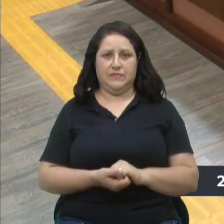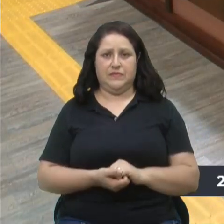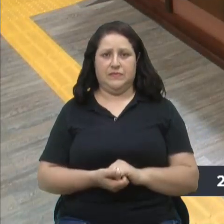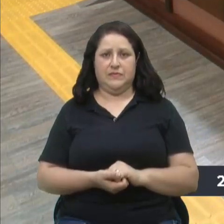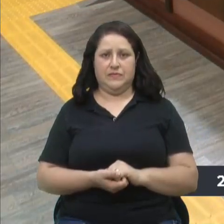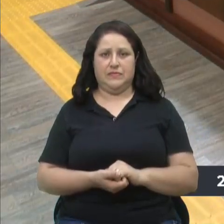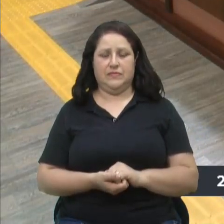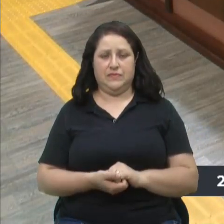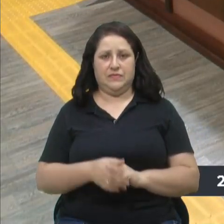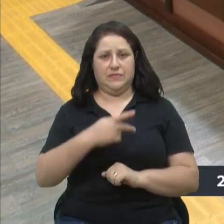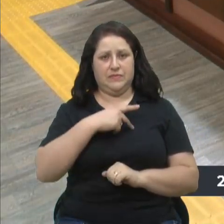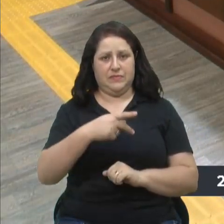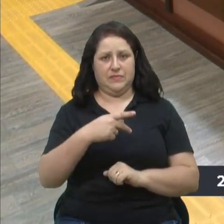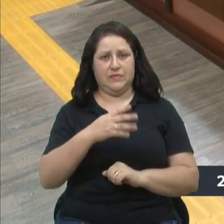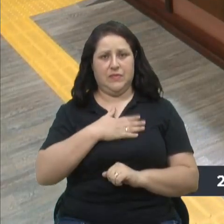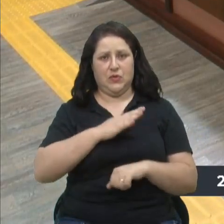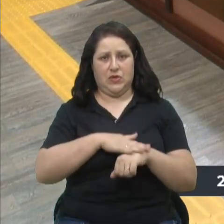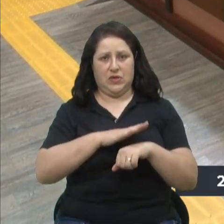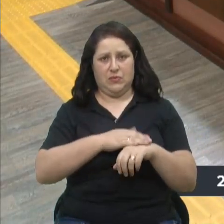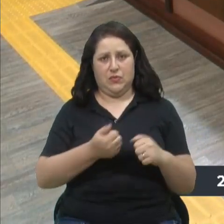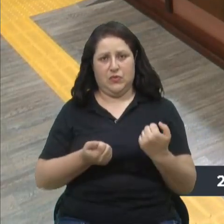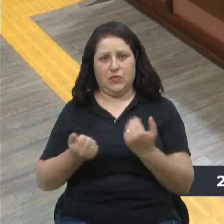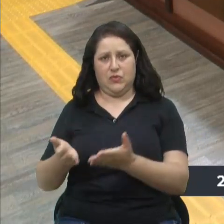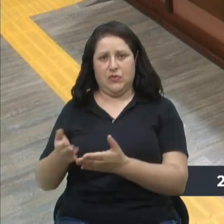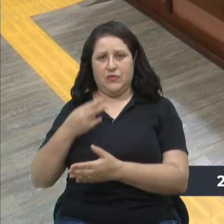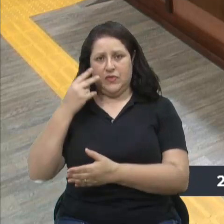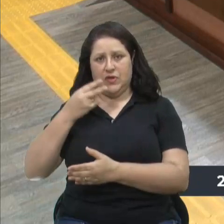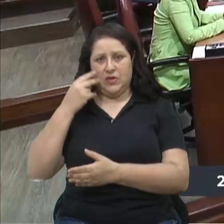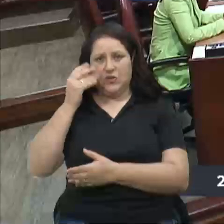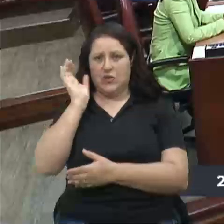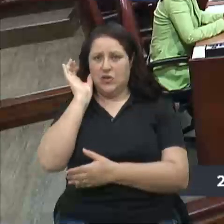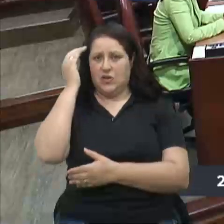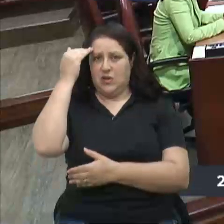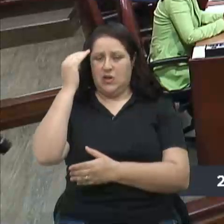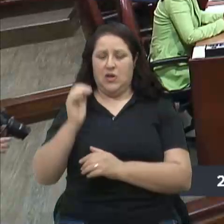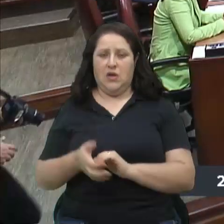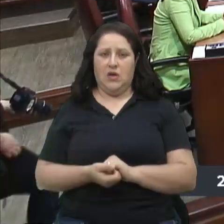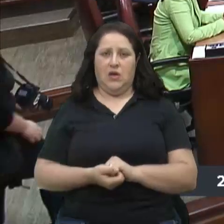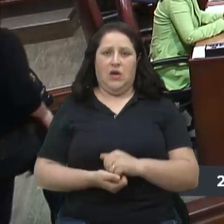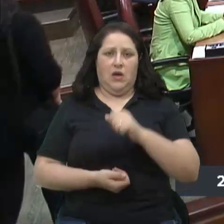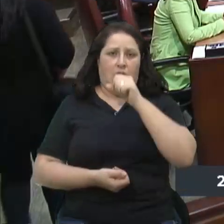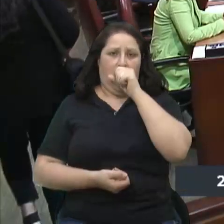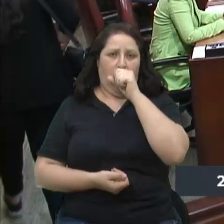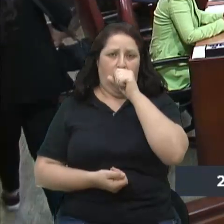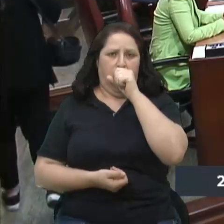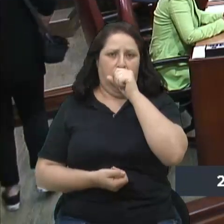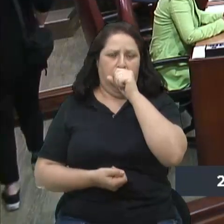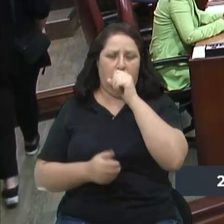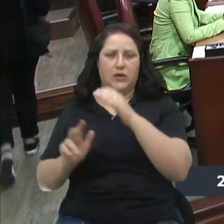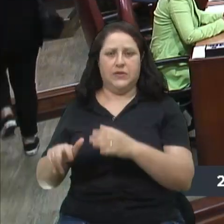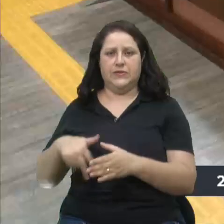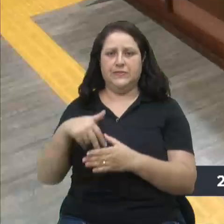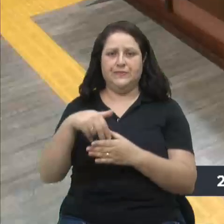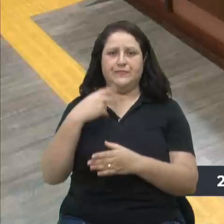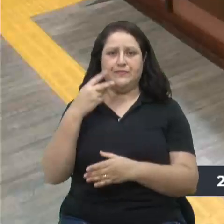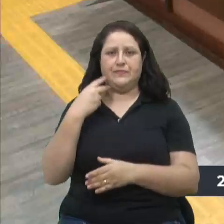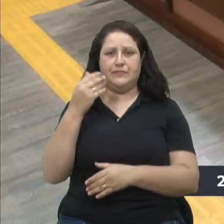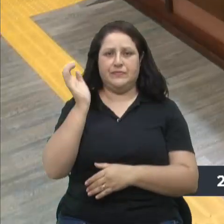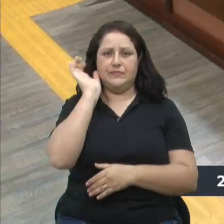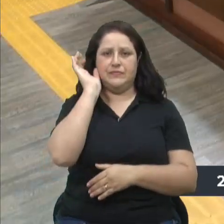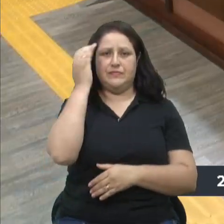Senhor Presidente, cedo o meu espaço ao vereador Felipe Gremelmaier. Com a palavra na tribuna, Felipe